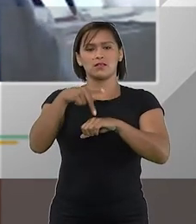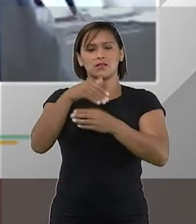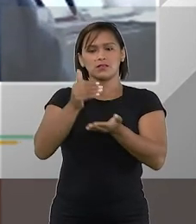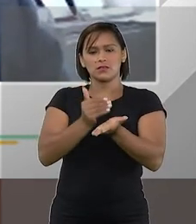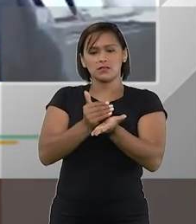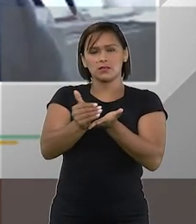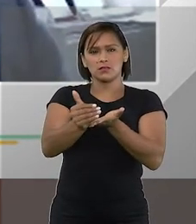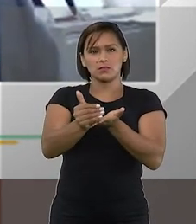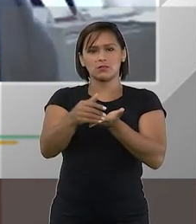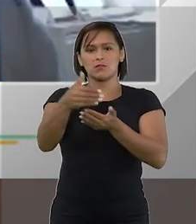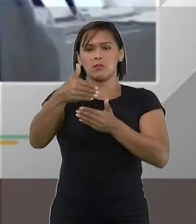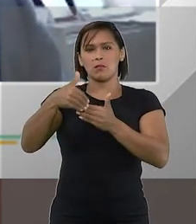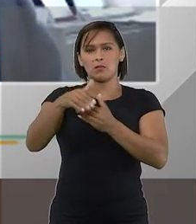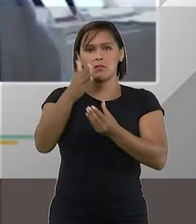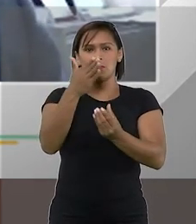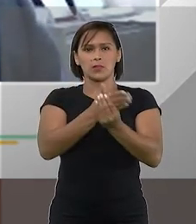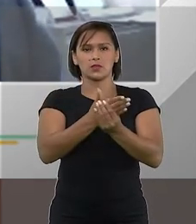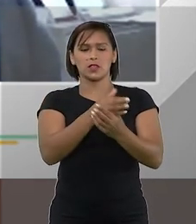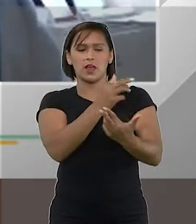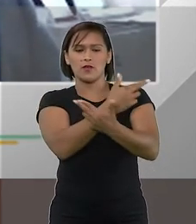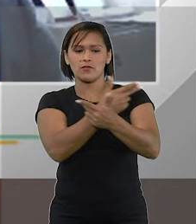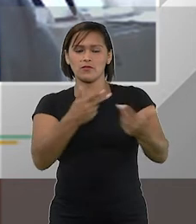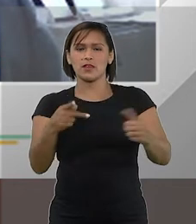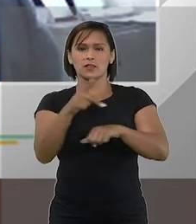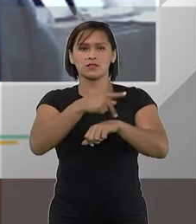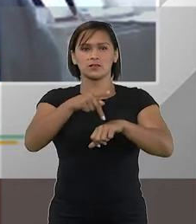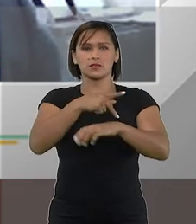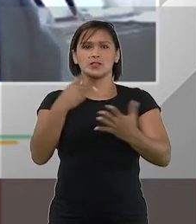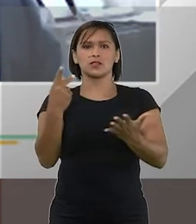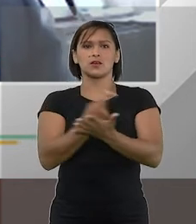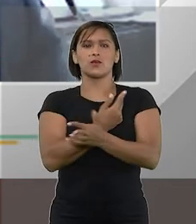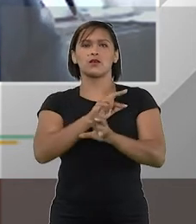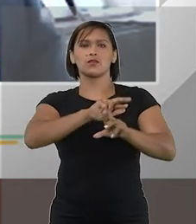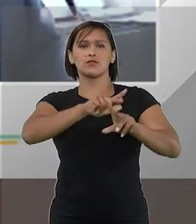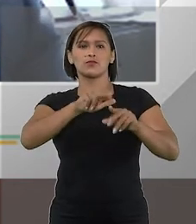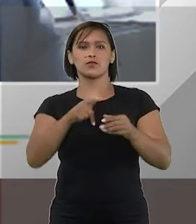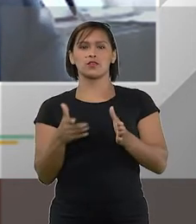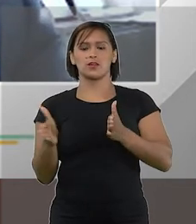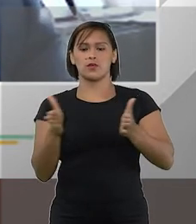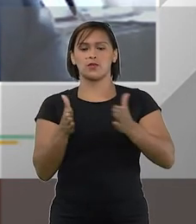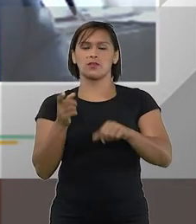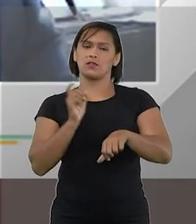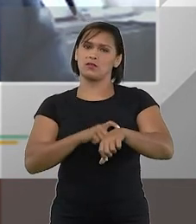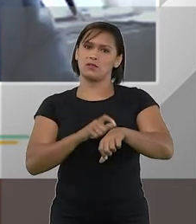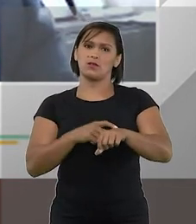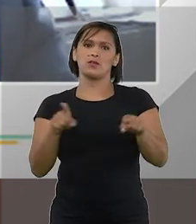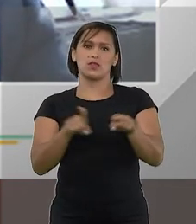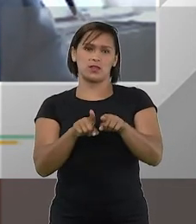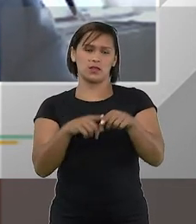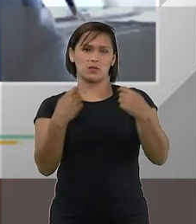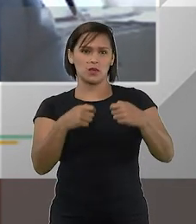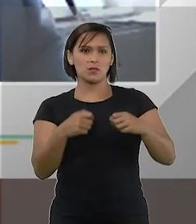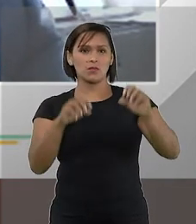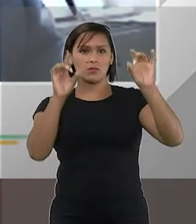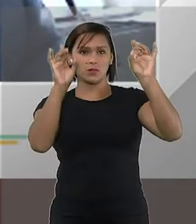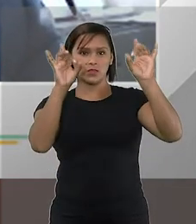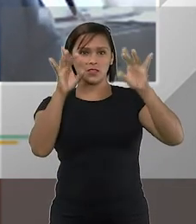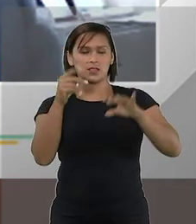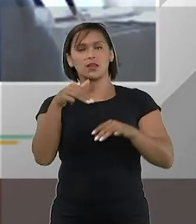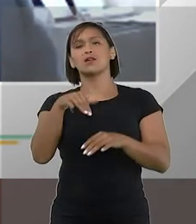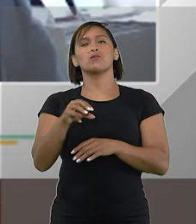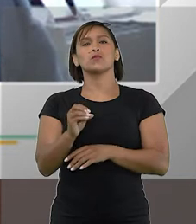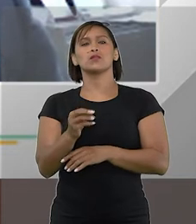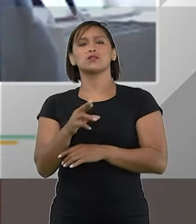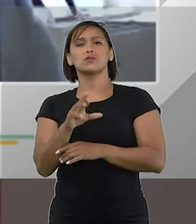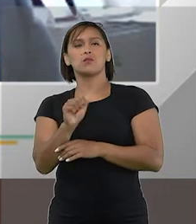processos que tramitam em diversos países diferentes inclusive vale destacar aqui o ministro Moura